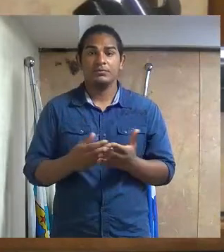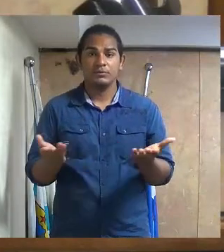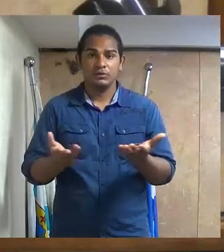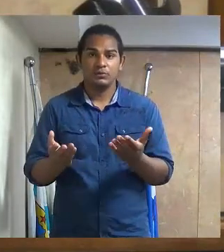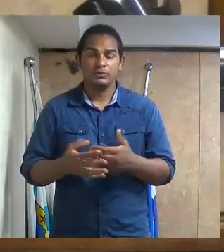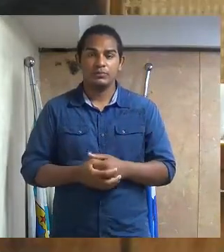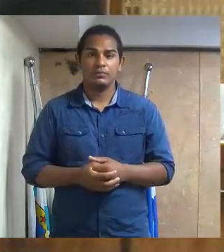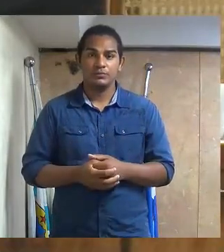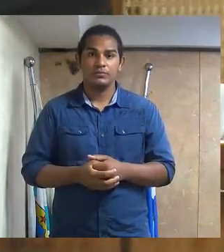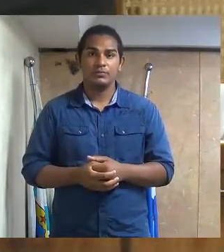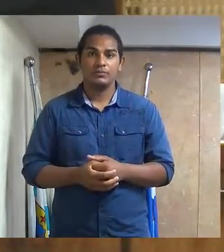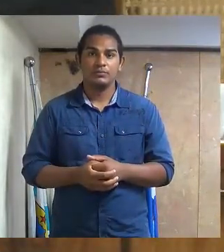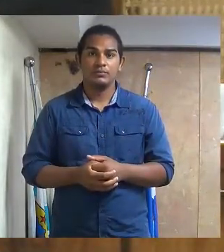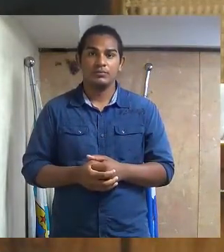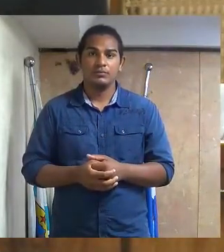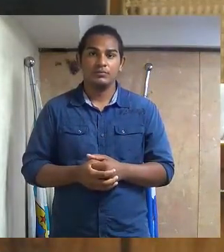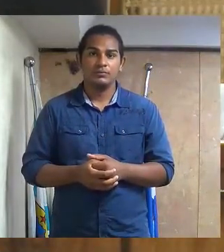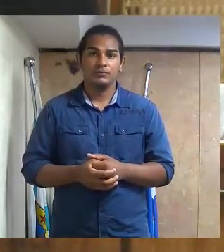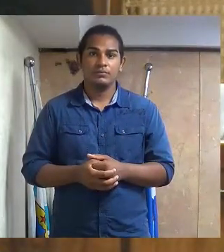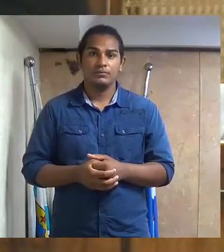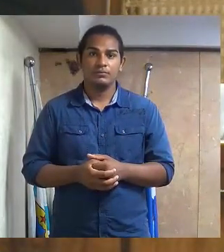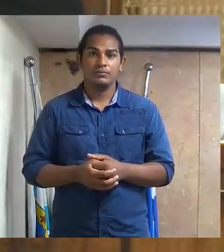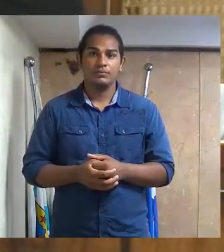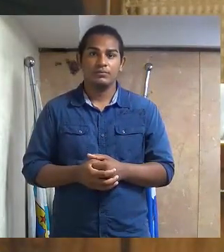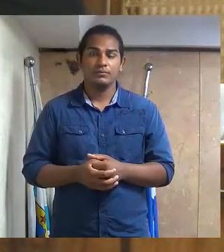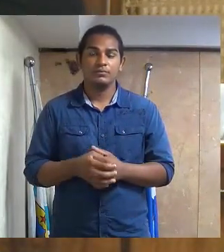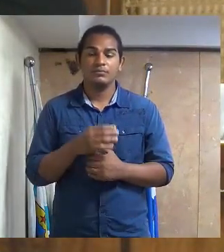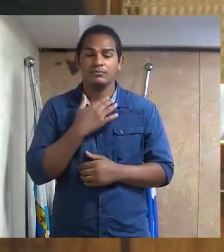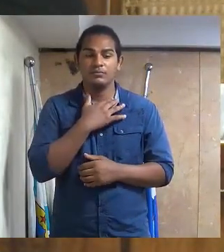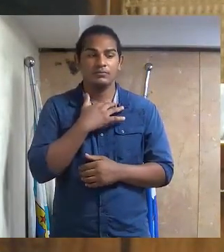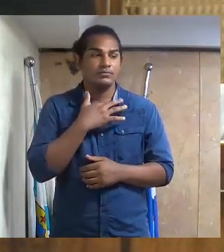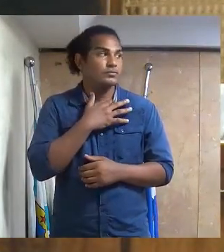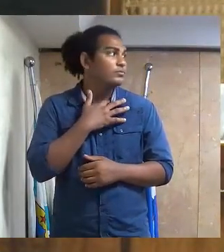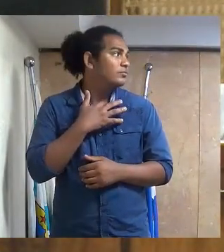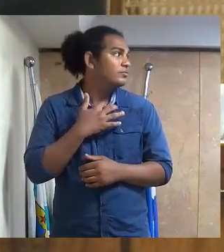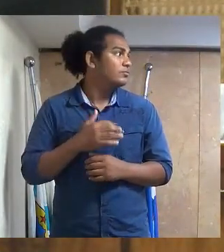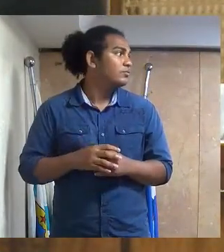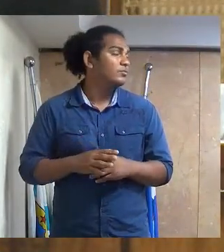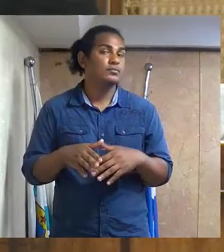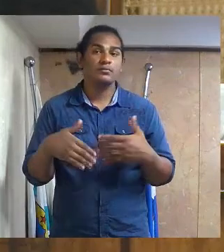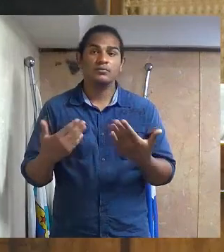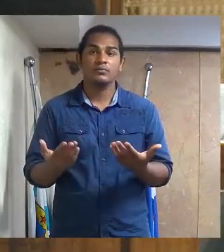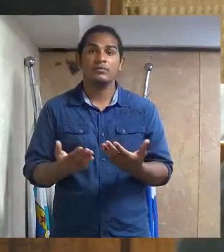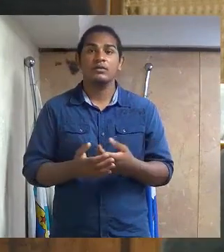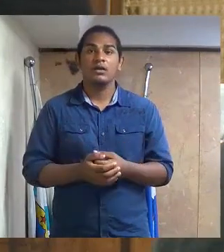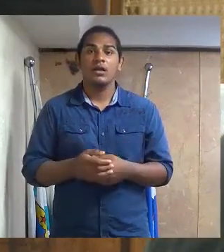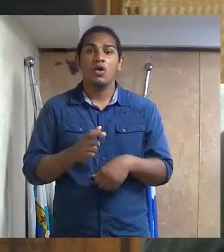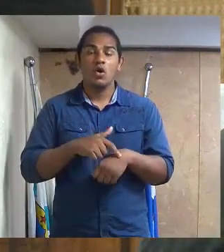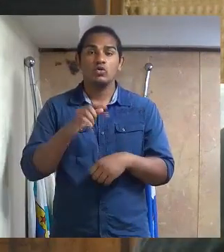da ordem da ordem do dia perdão